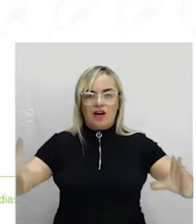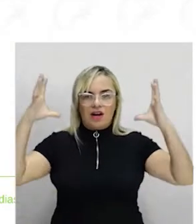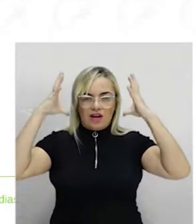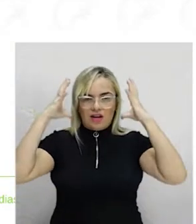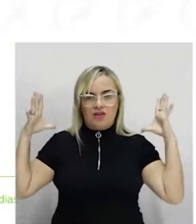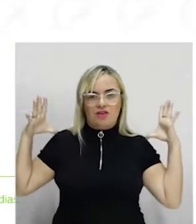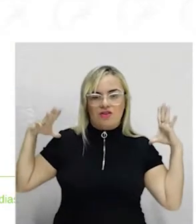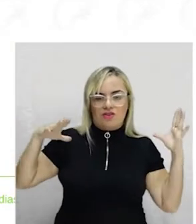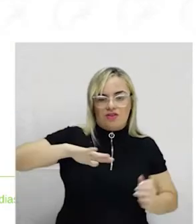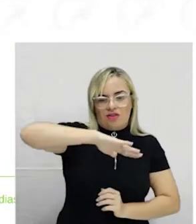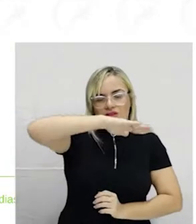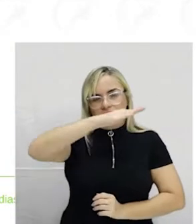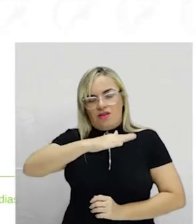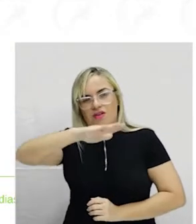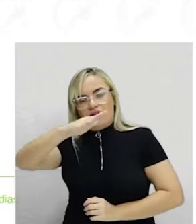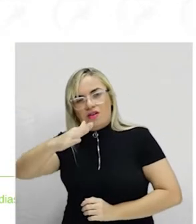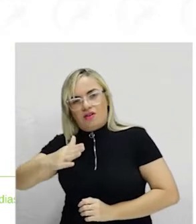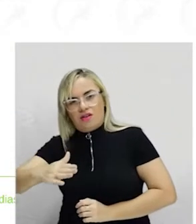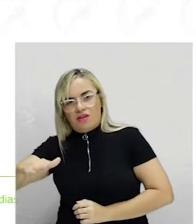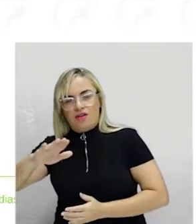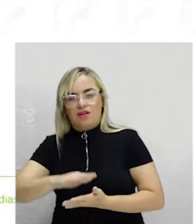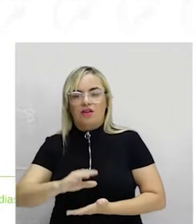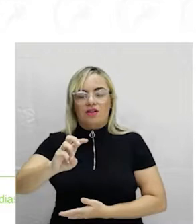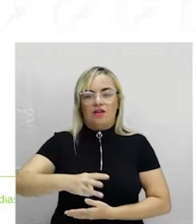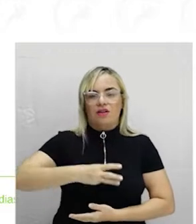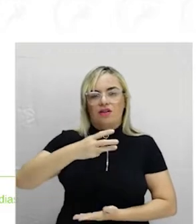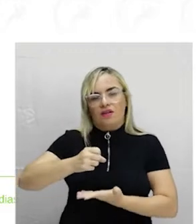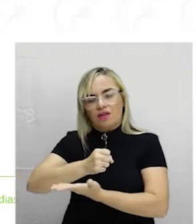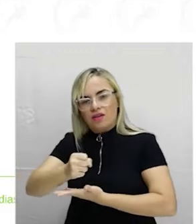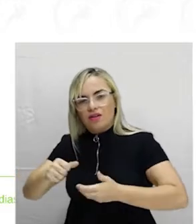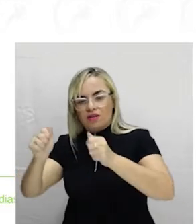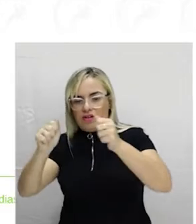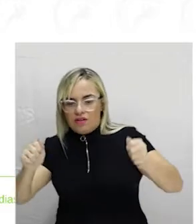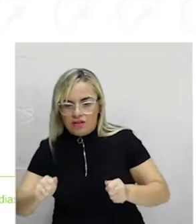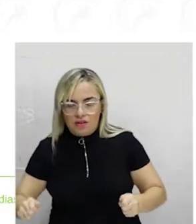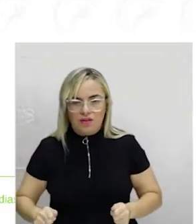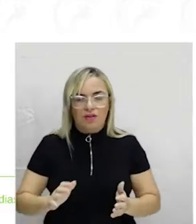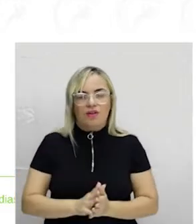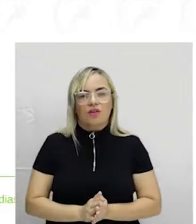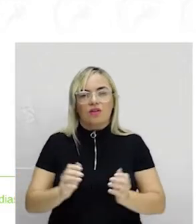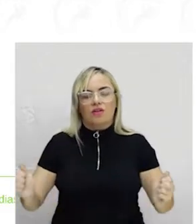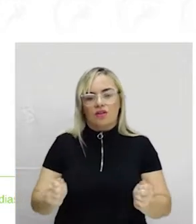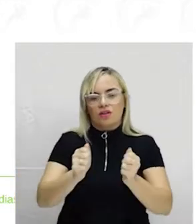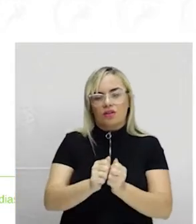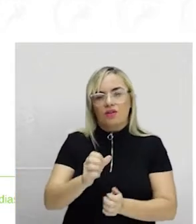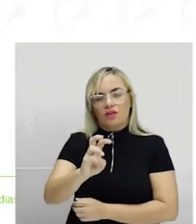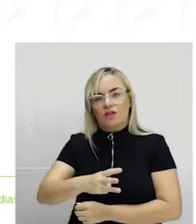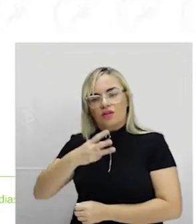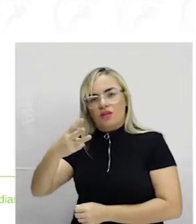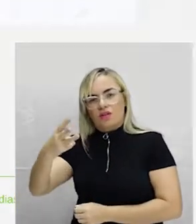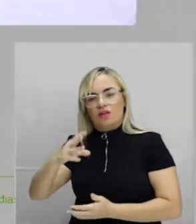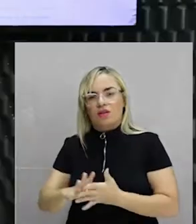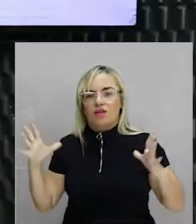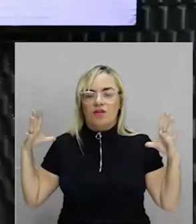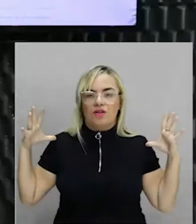relevos. Três cabeças de anjinhos na base de uma estátua. Três cabeças de anjinhos em algum lugar da igreja. Três cabeças de anjinhos em